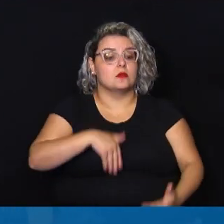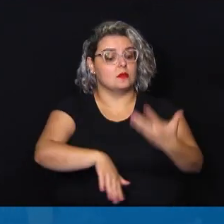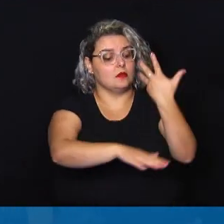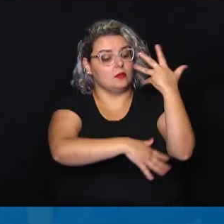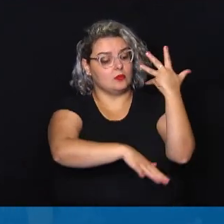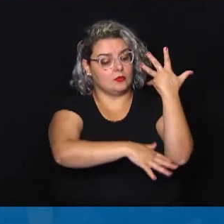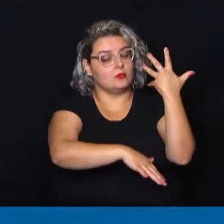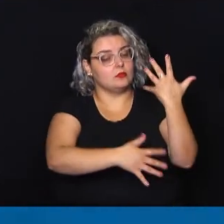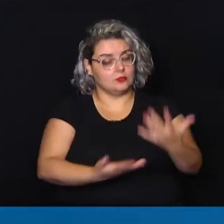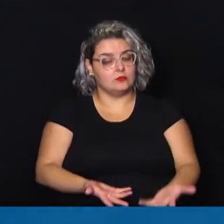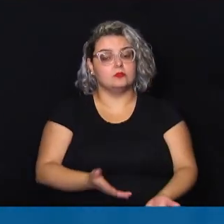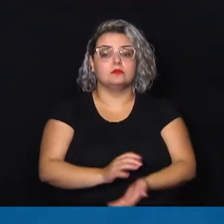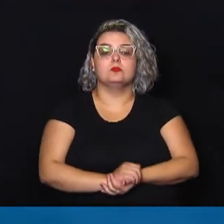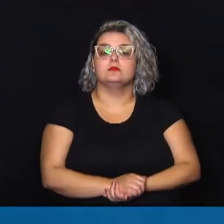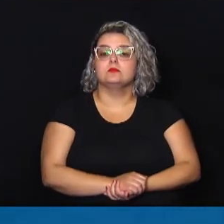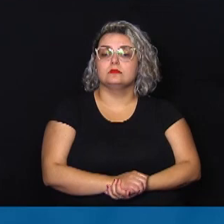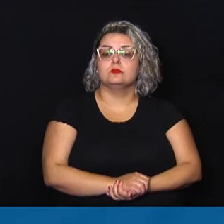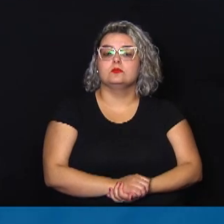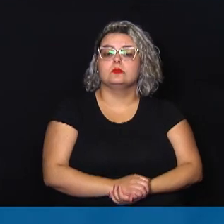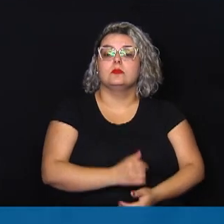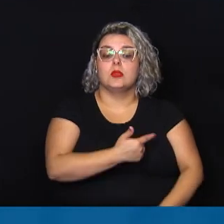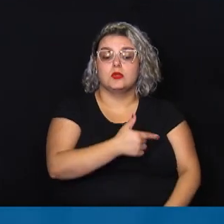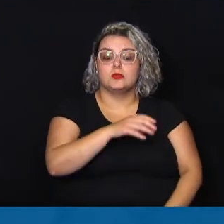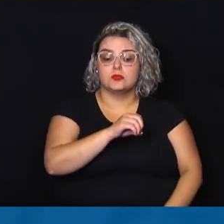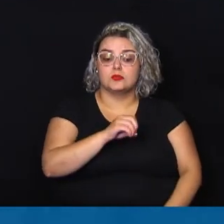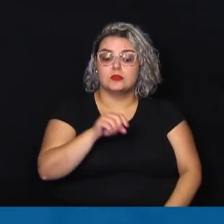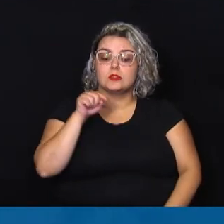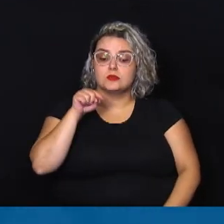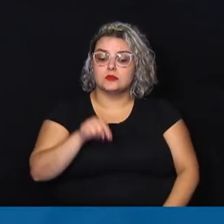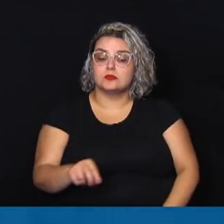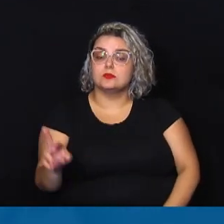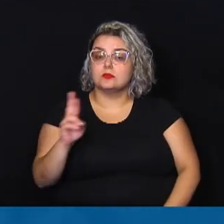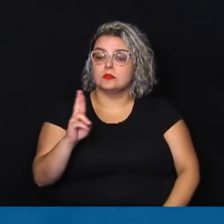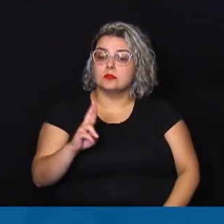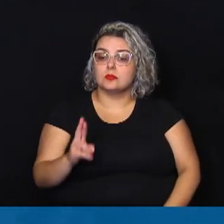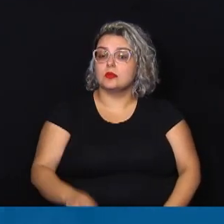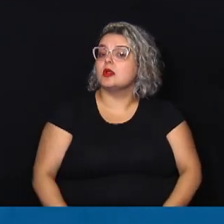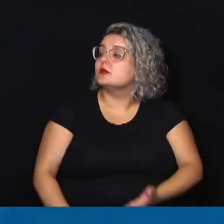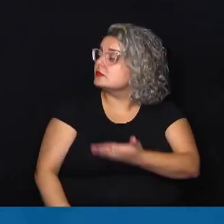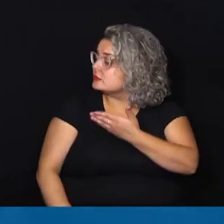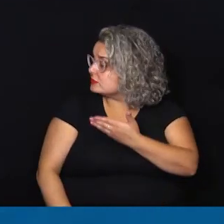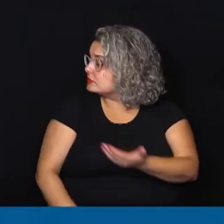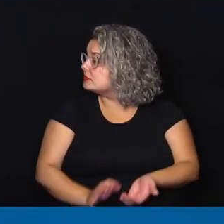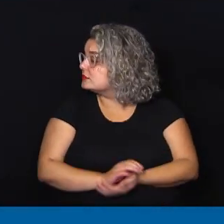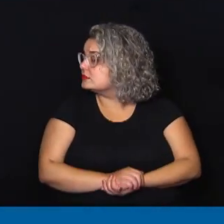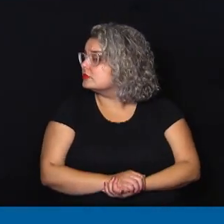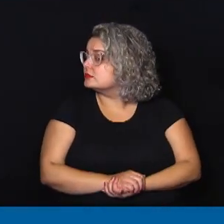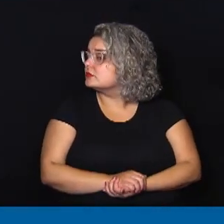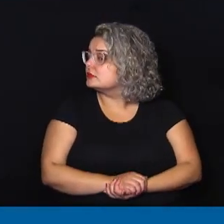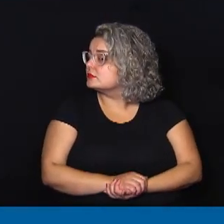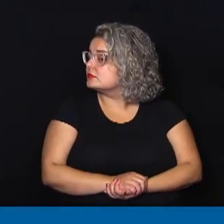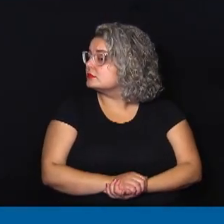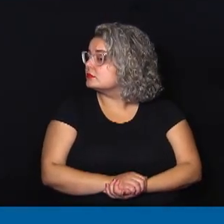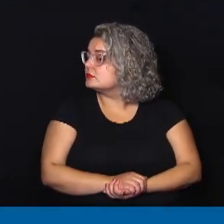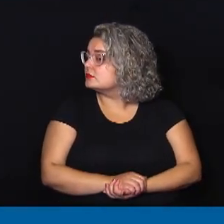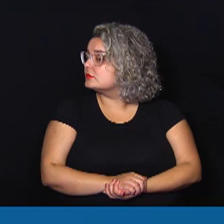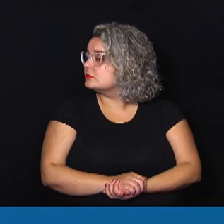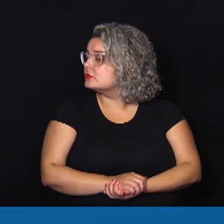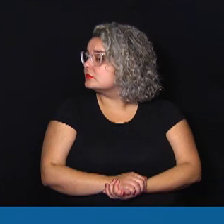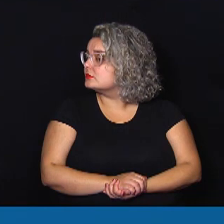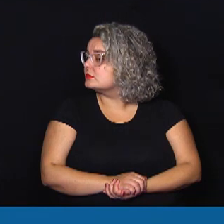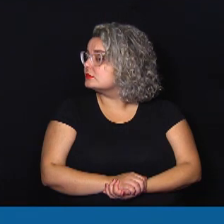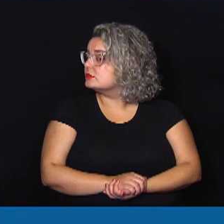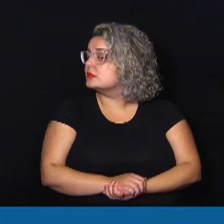Distrito do Ouro Verde, R$ 200 mil para a cultura, para viabilizar a promoção de eventos culturais,